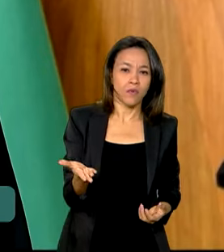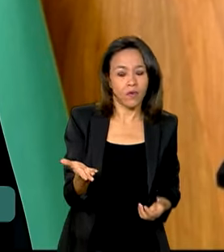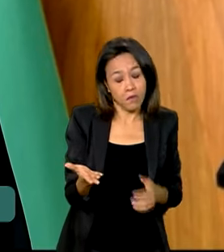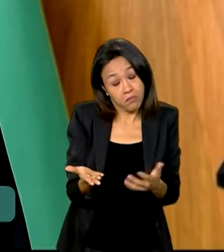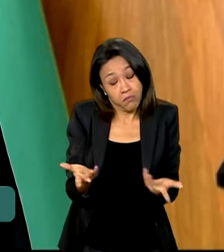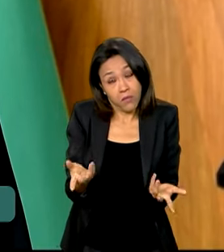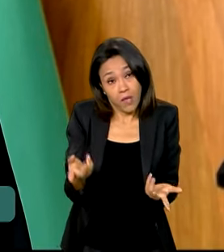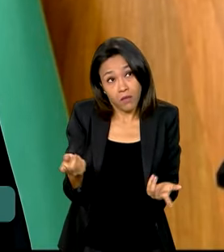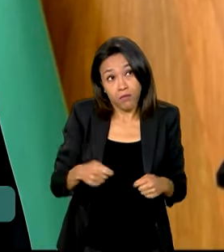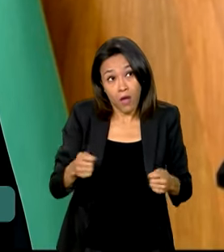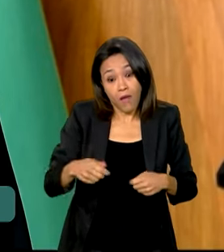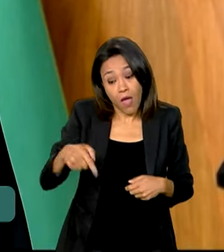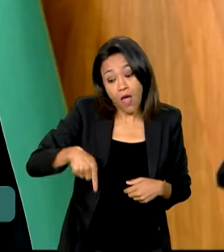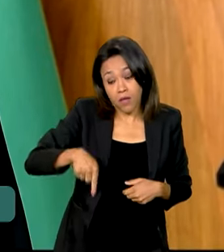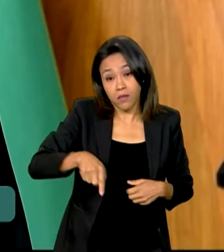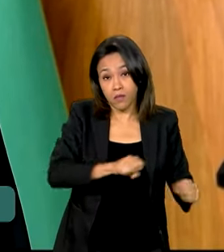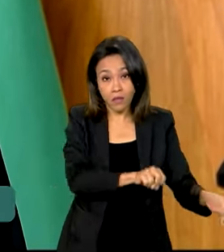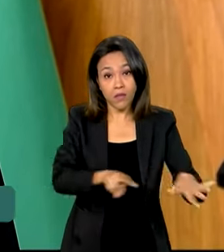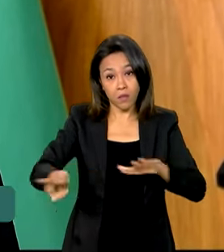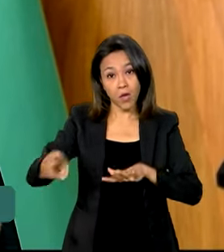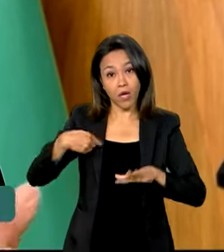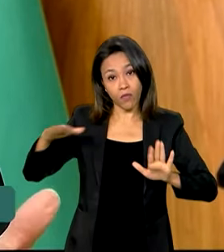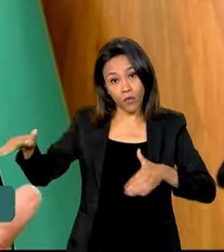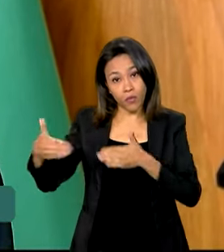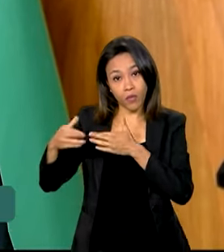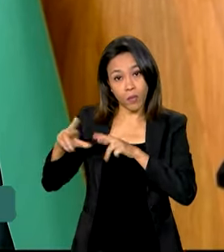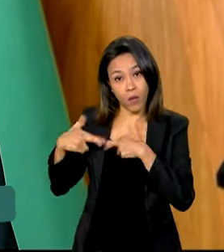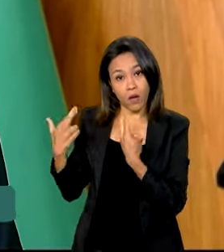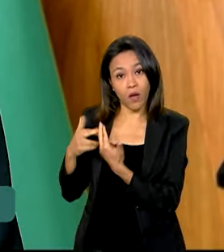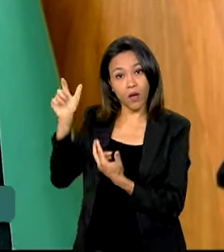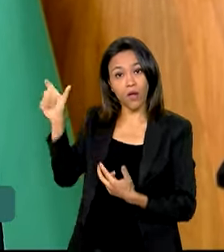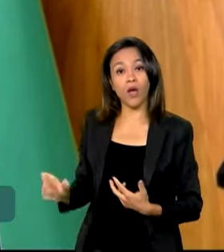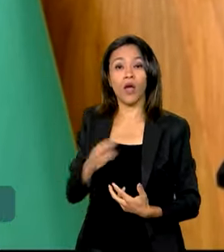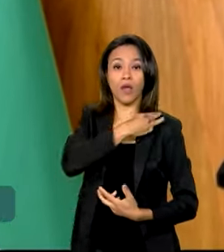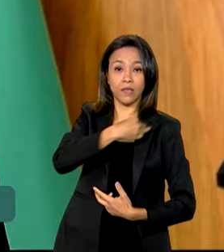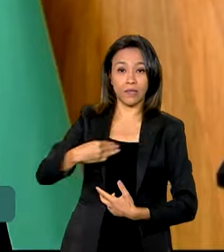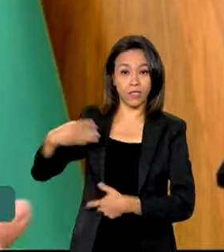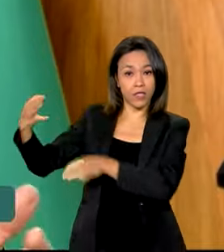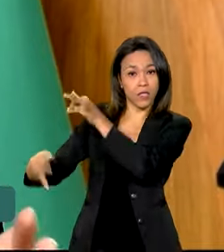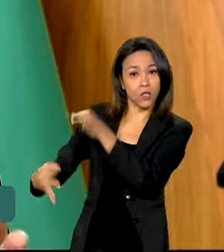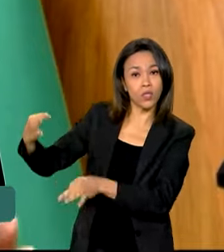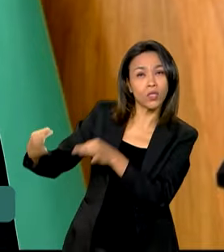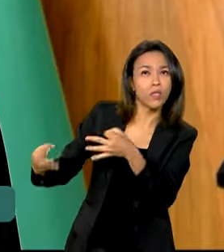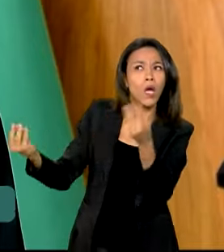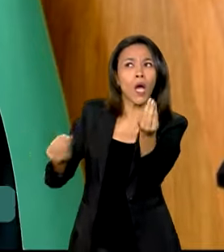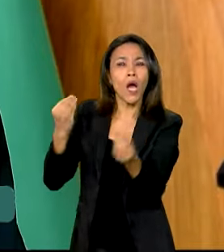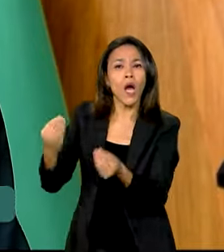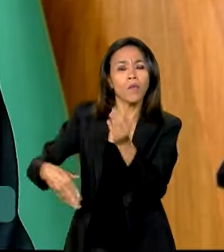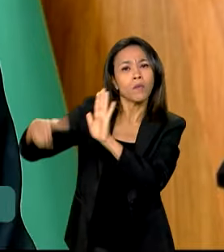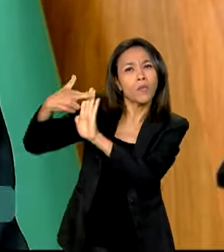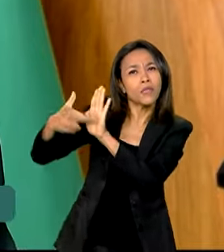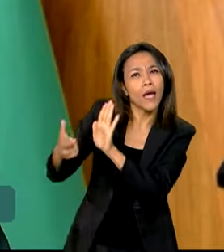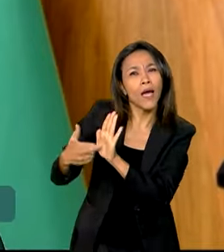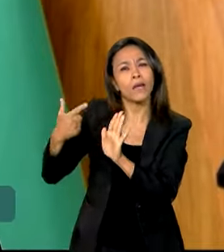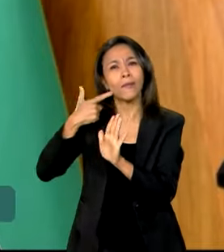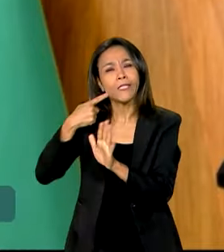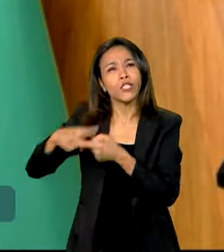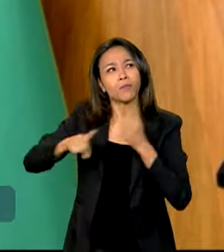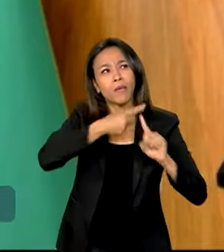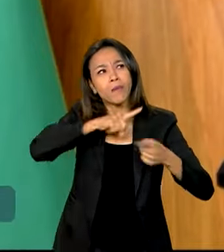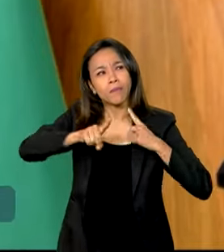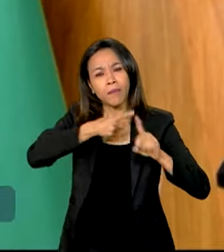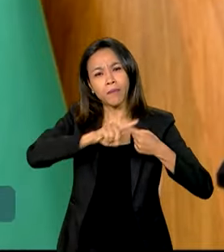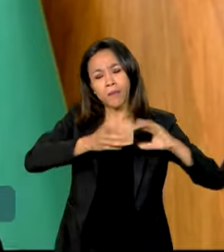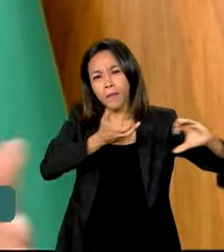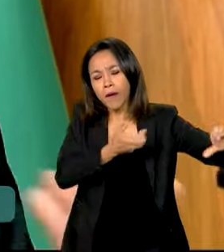Possivelmente, essa semana, eu vou ter uma reunião com o meu ministro da Justiça para a gente discutir um critério de discutir com o Congresso Nacional. Se a gente retoma